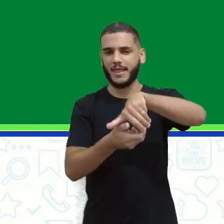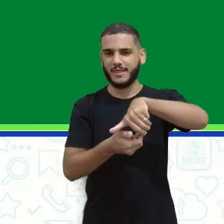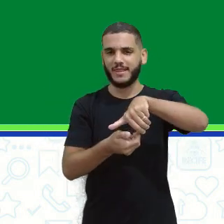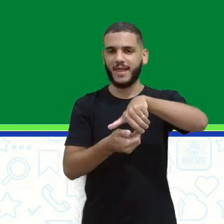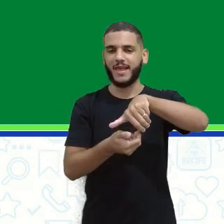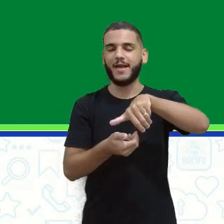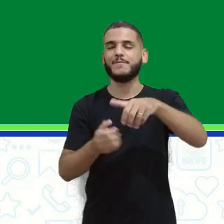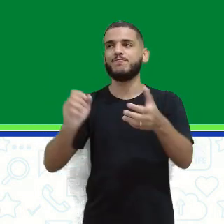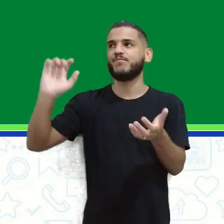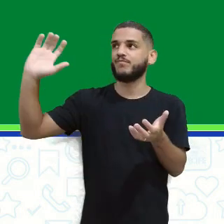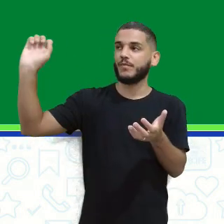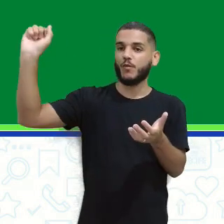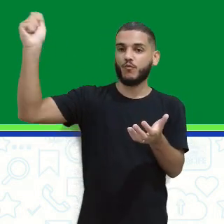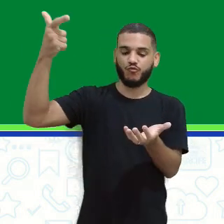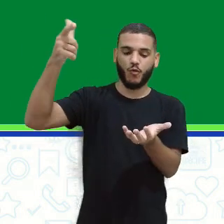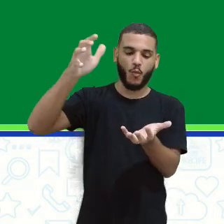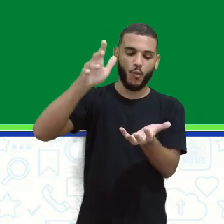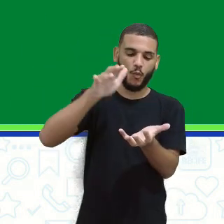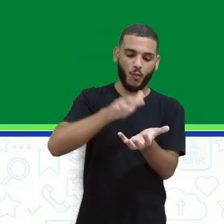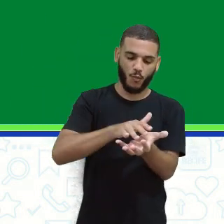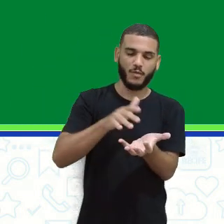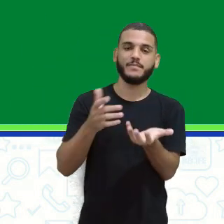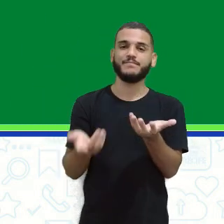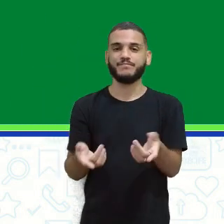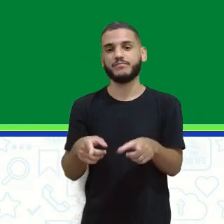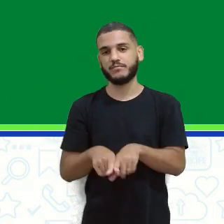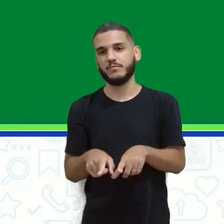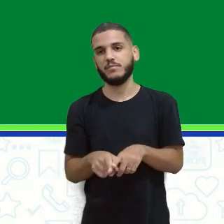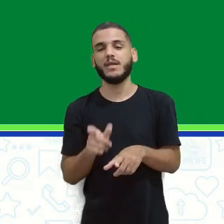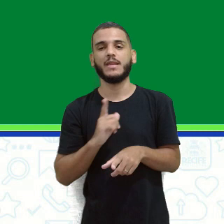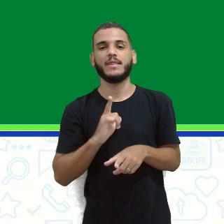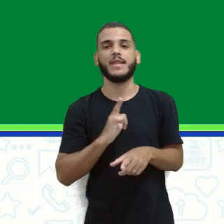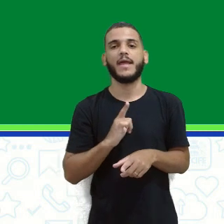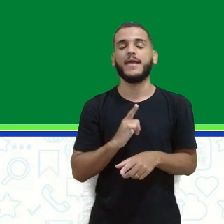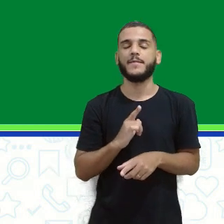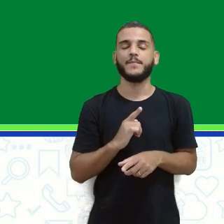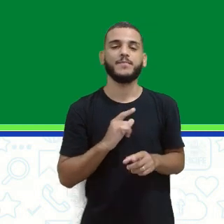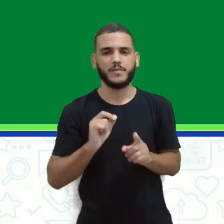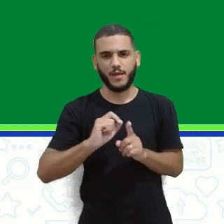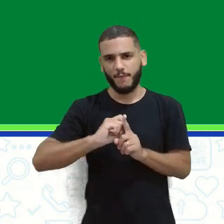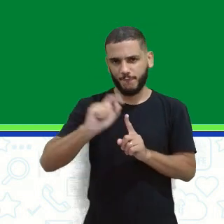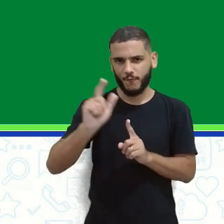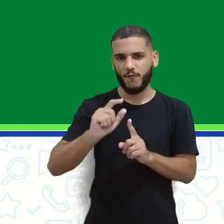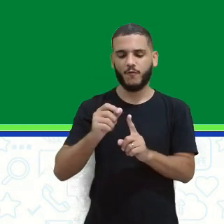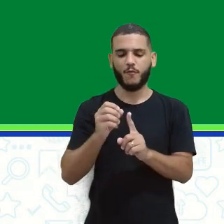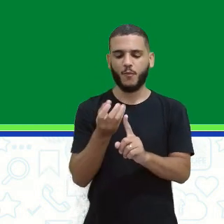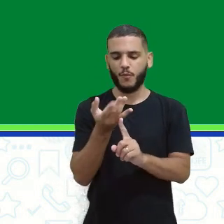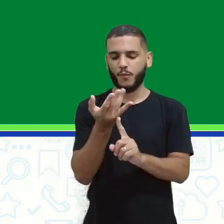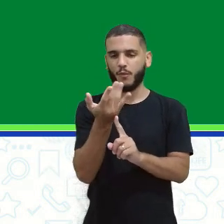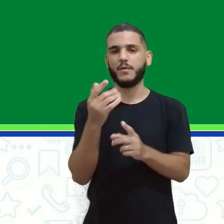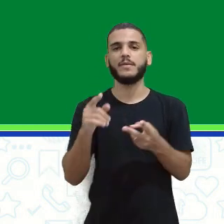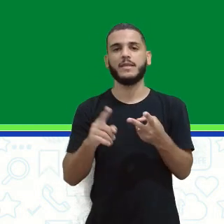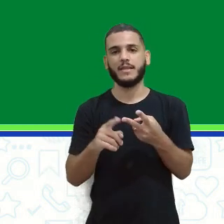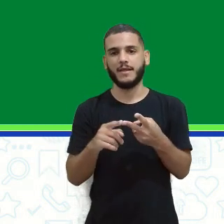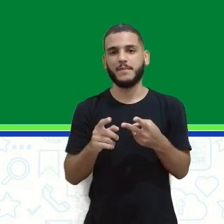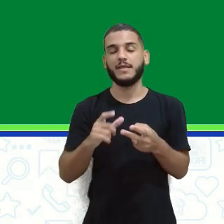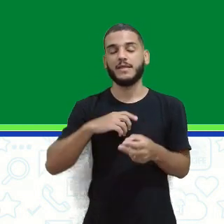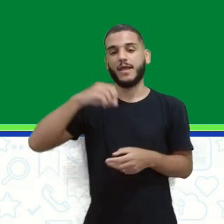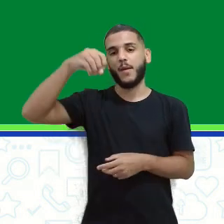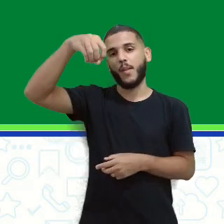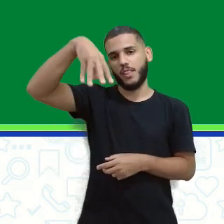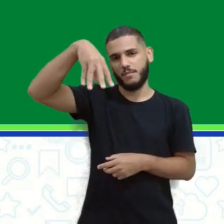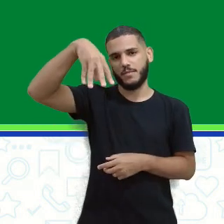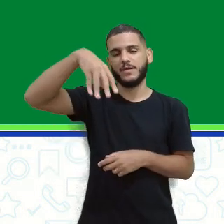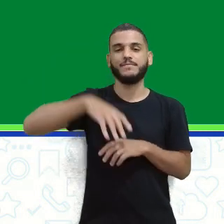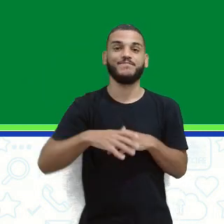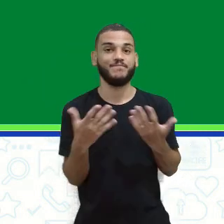Então, o Sol. Temos também aí um palito de fósforo aceso e uma lâmpada, que aí já